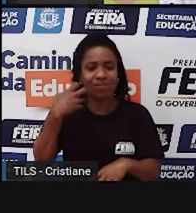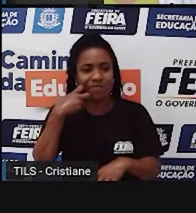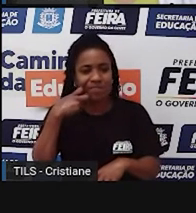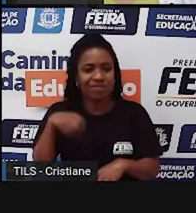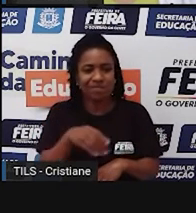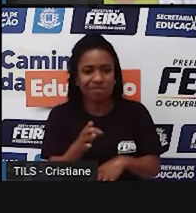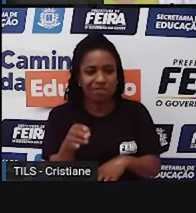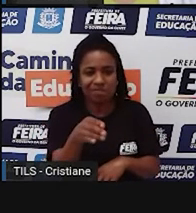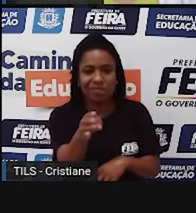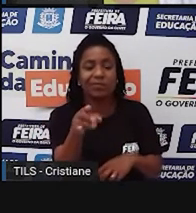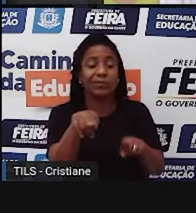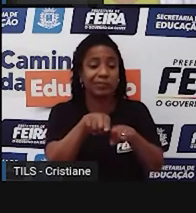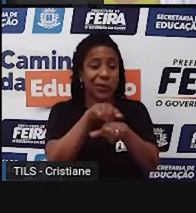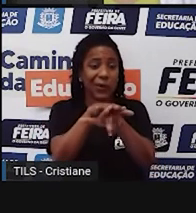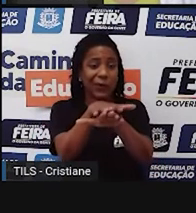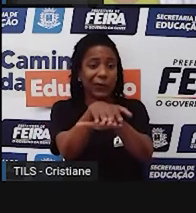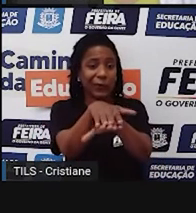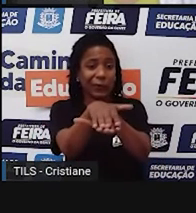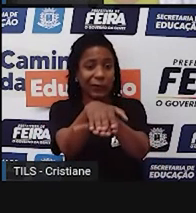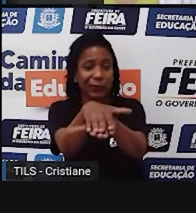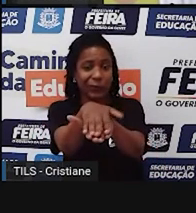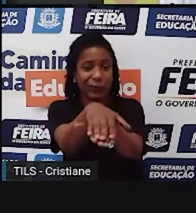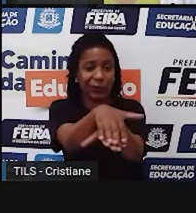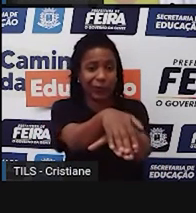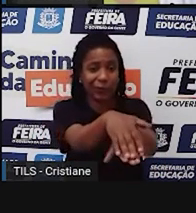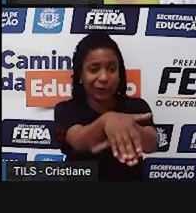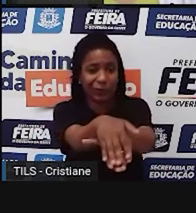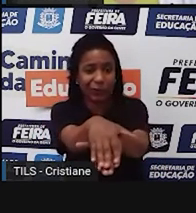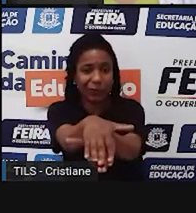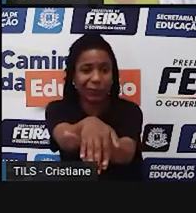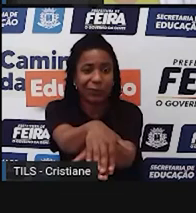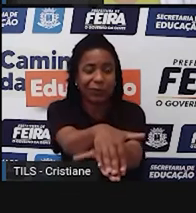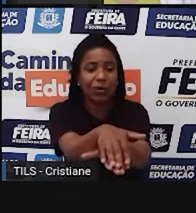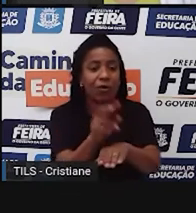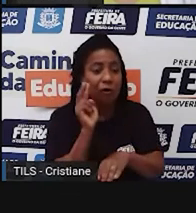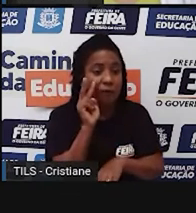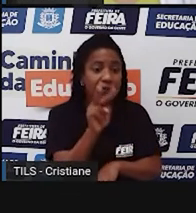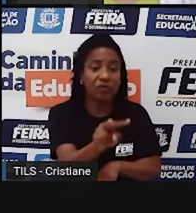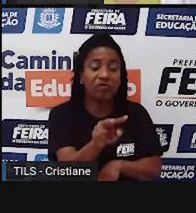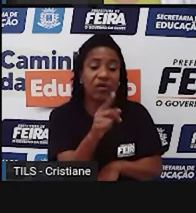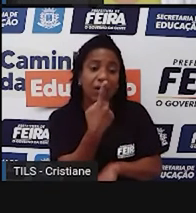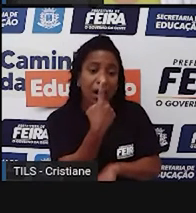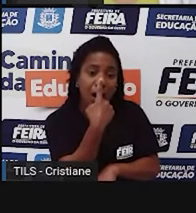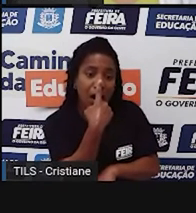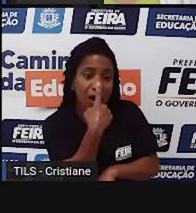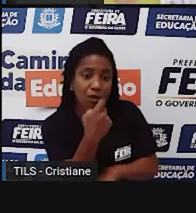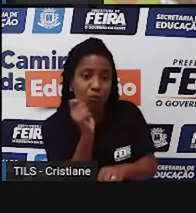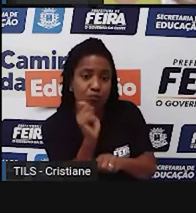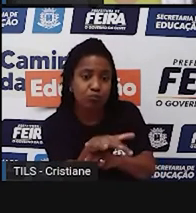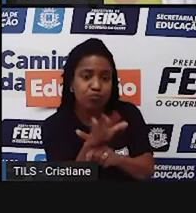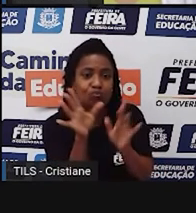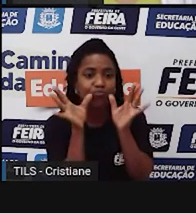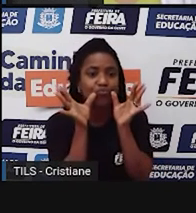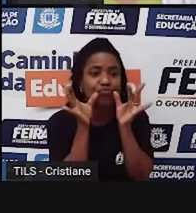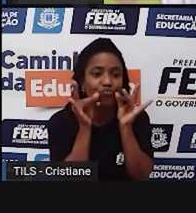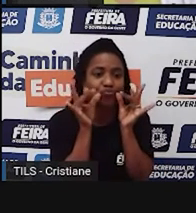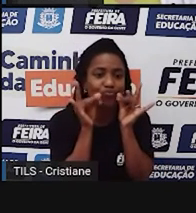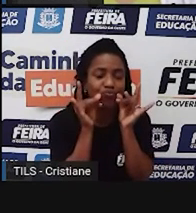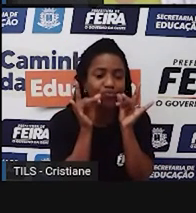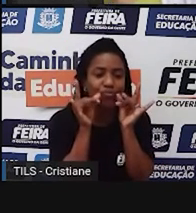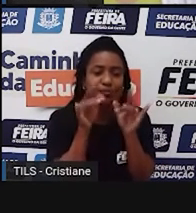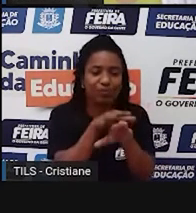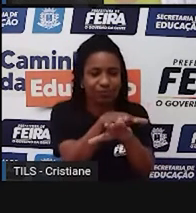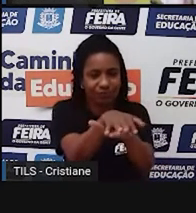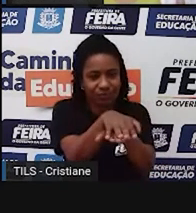porque eles entendem que tudo que está lá no mar é comida e aí ele vai comer, muitas vezes é plástico. Agora mesmo,